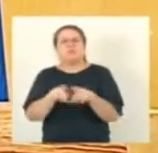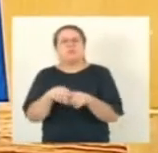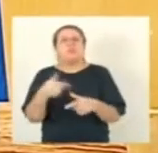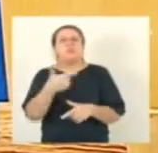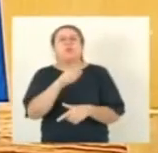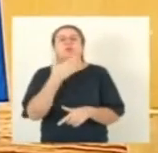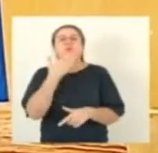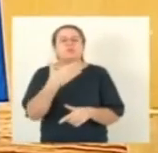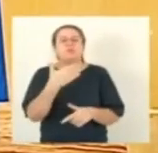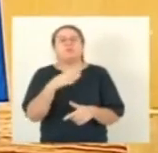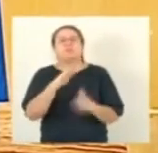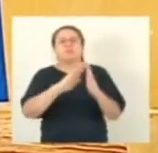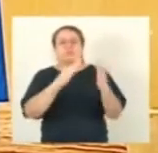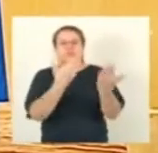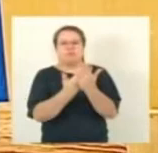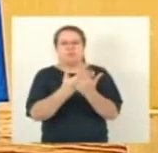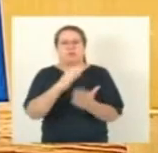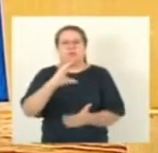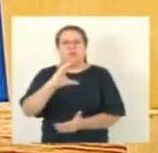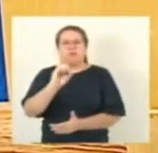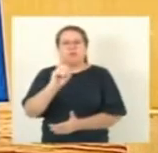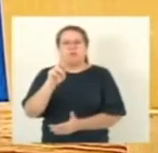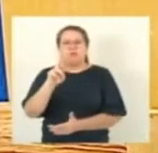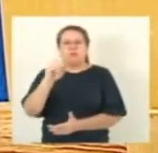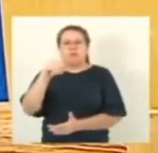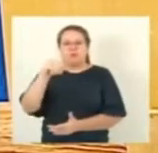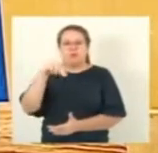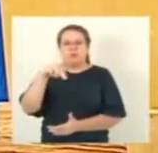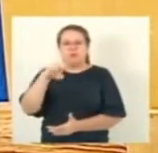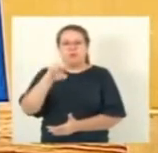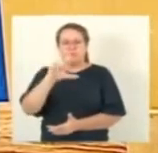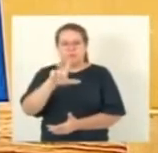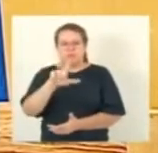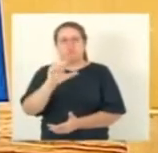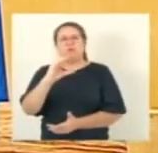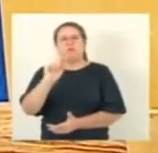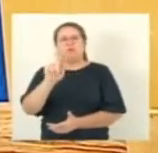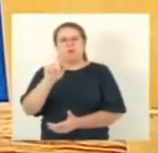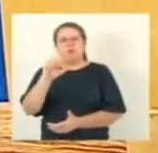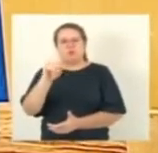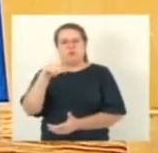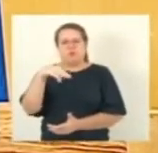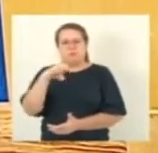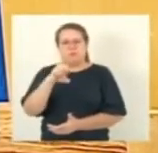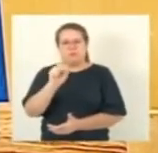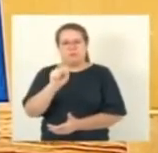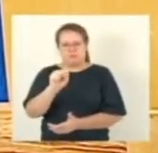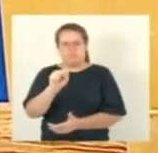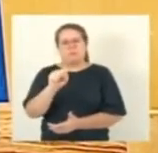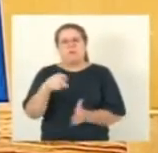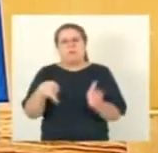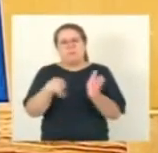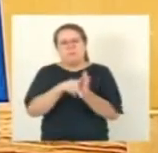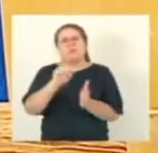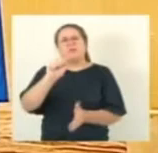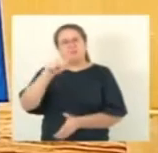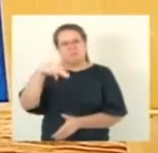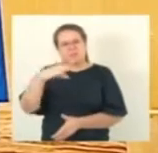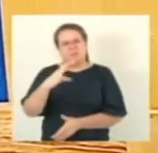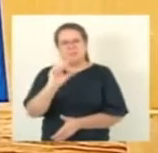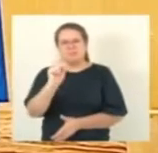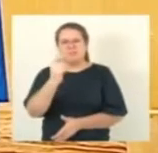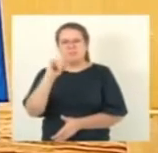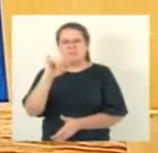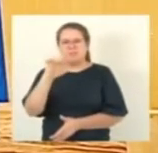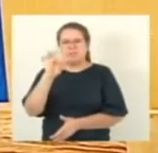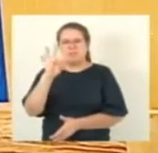de Oliveira, que também está situada no município de Anchieta. Ali, para a climatização de todas as salas